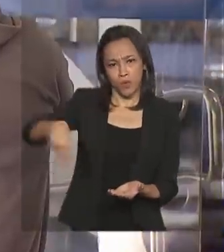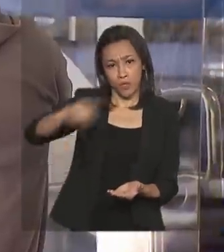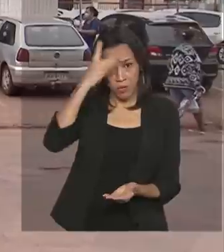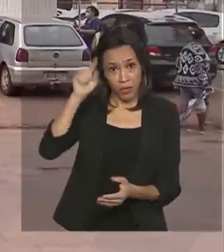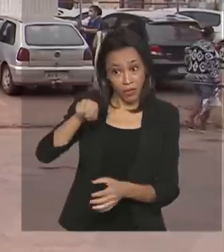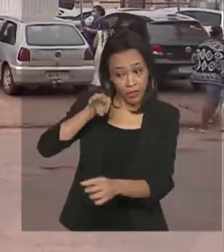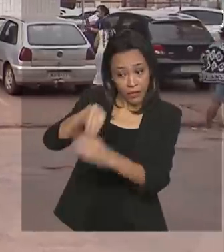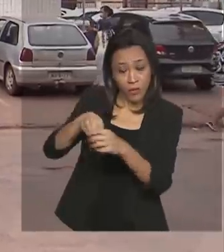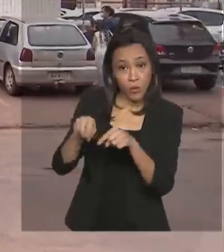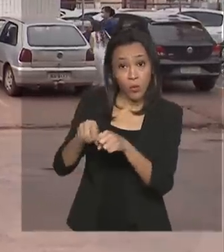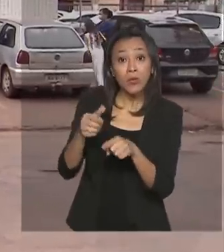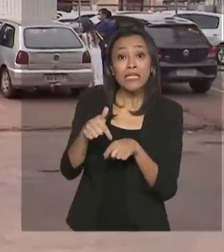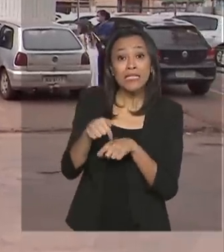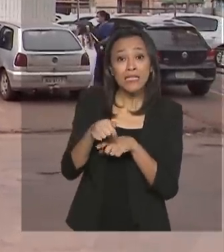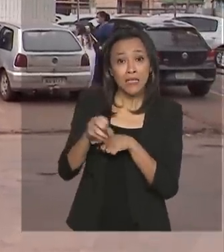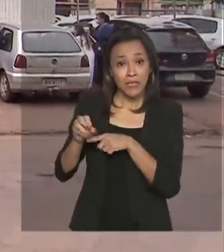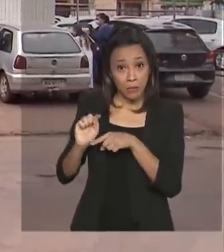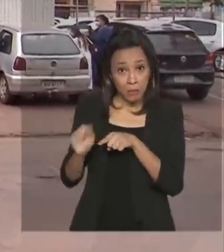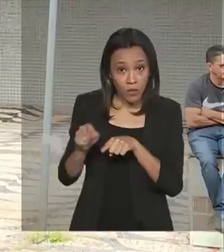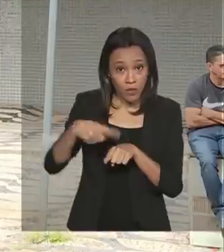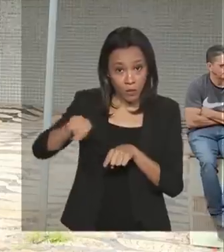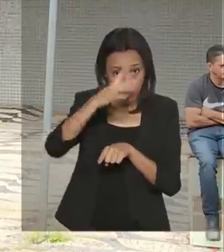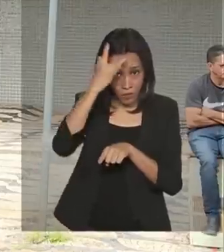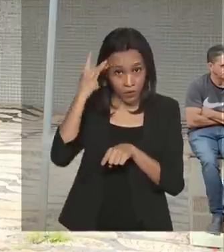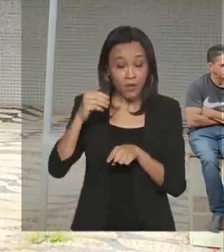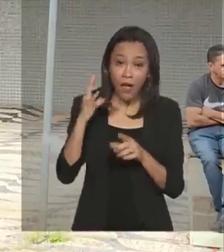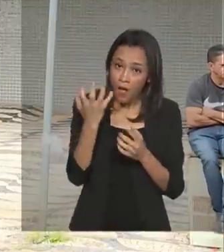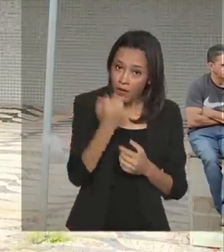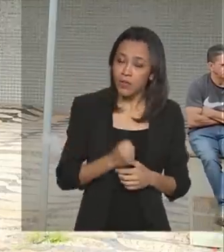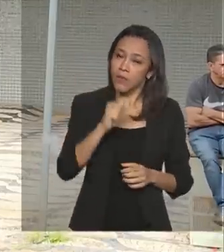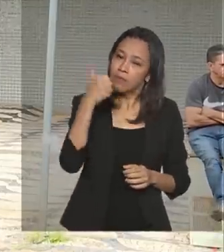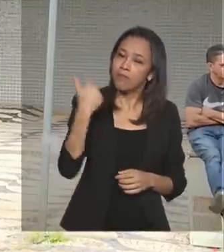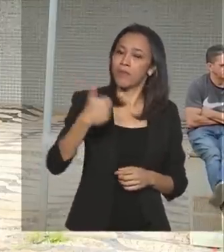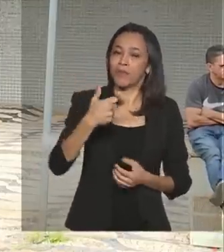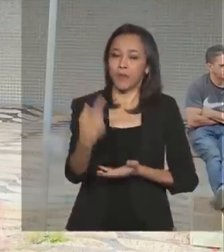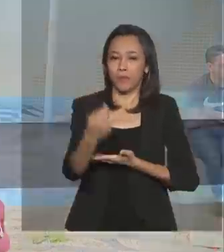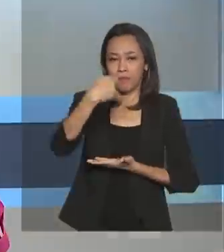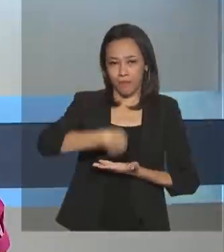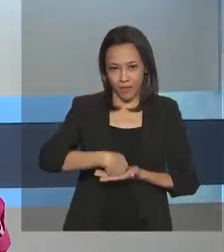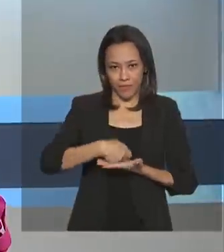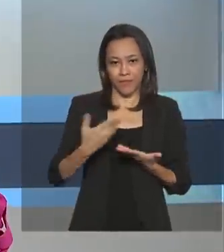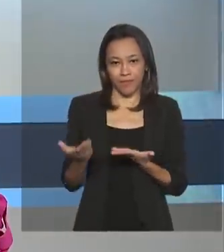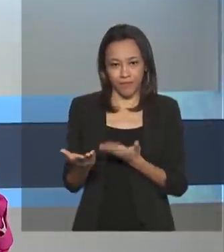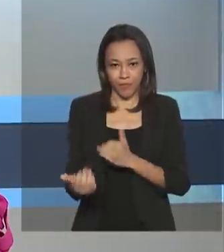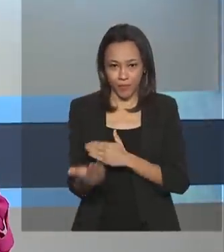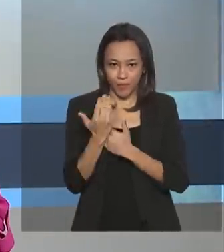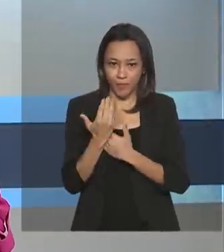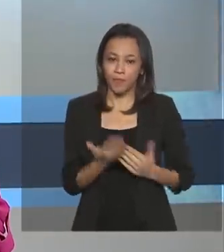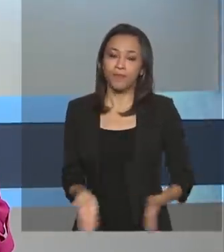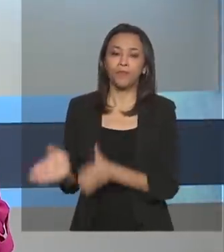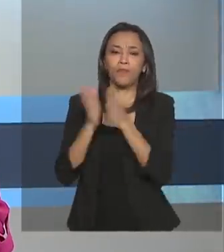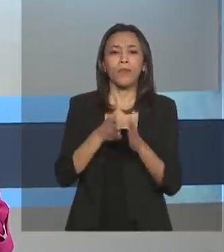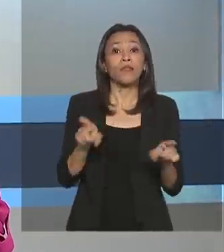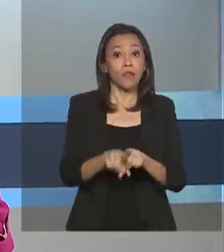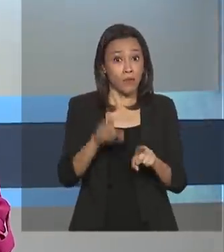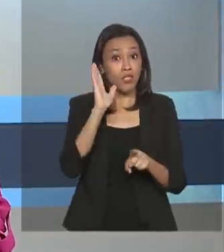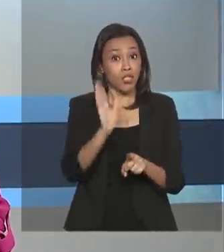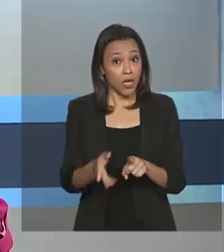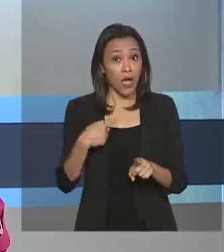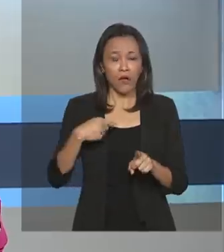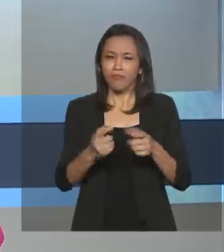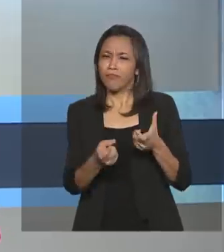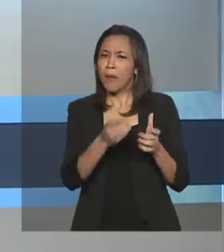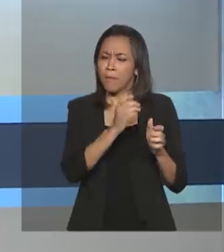desse grupo, 700 mil brasileiros recebem a primeira parcela do benefício. E veja também, já está valendo a